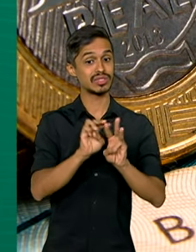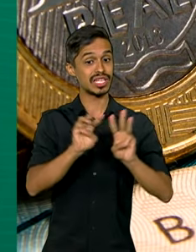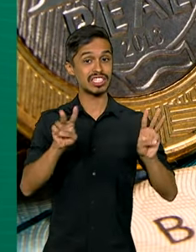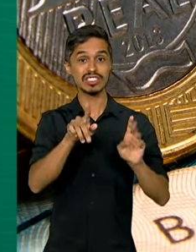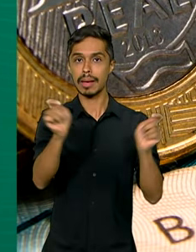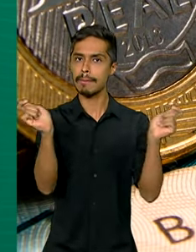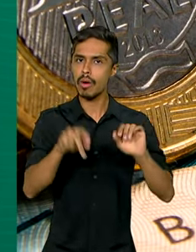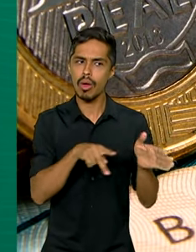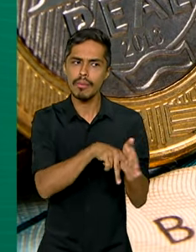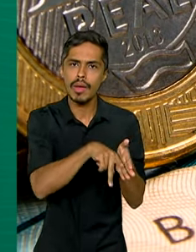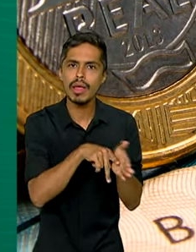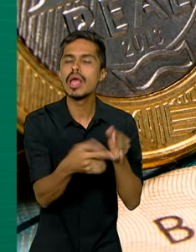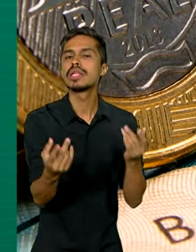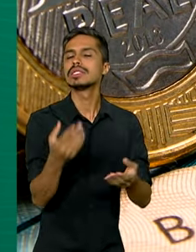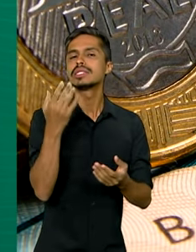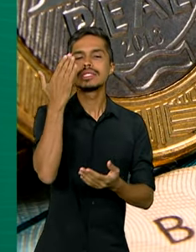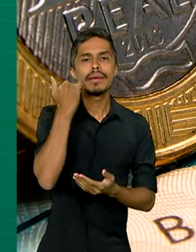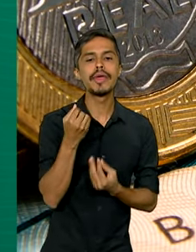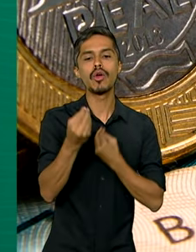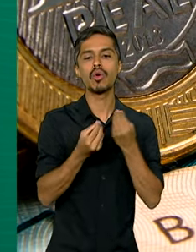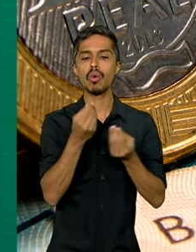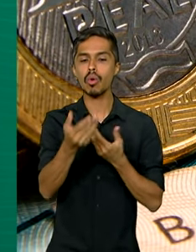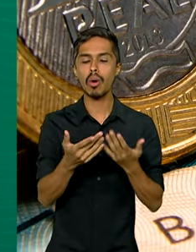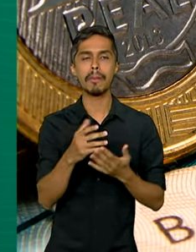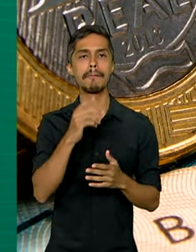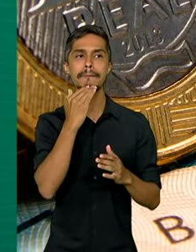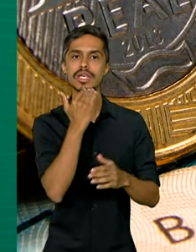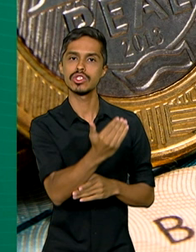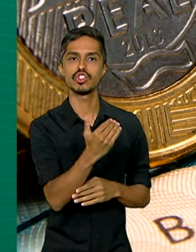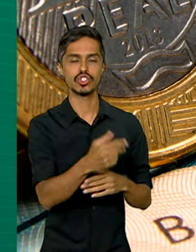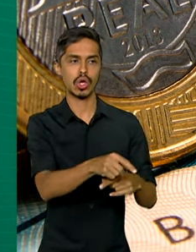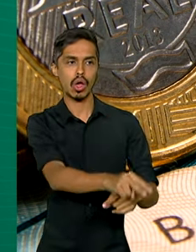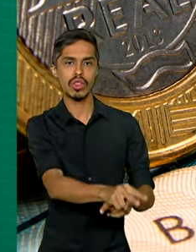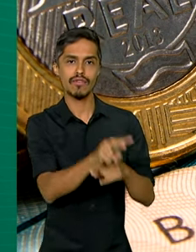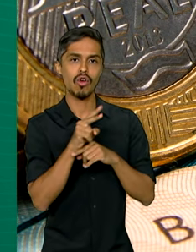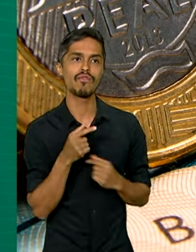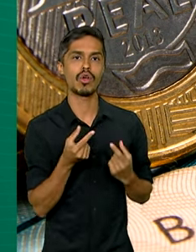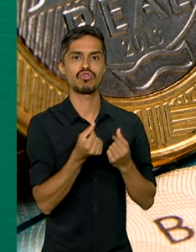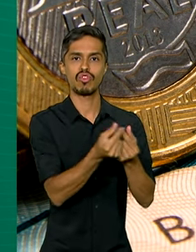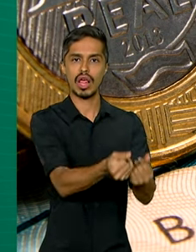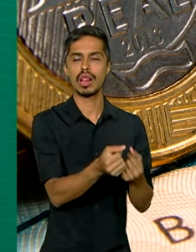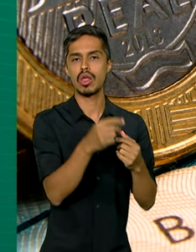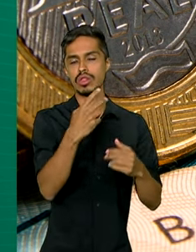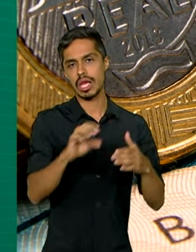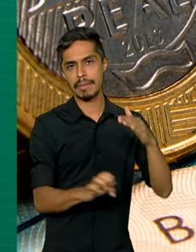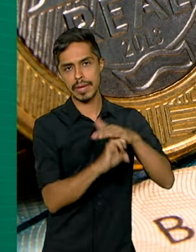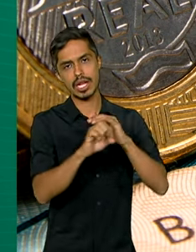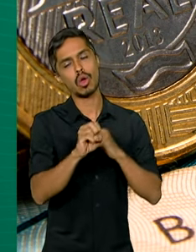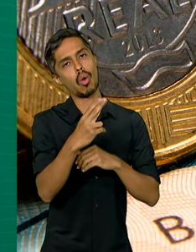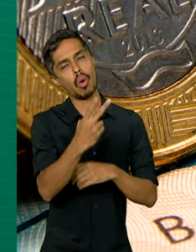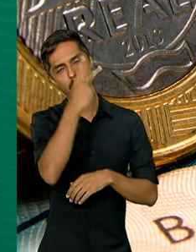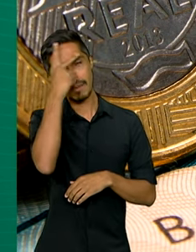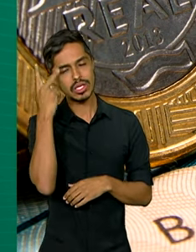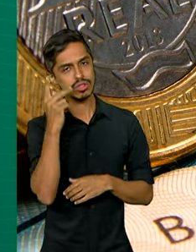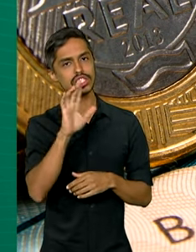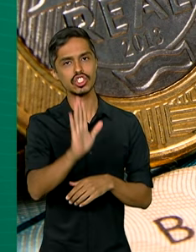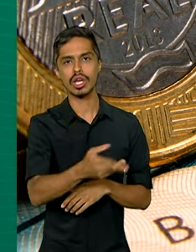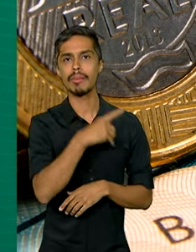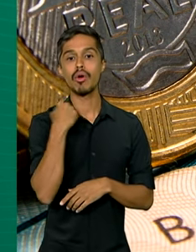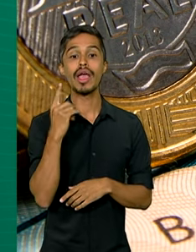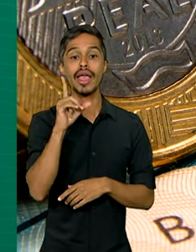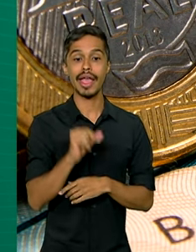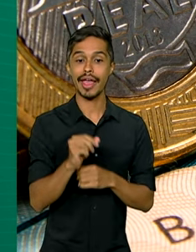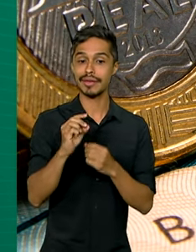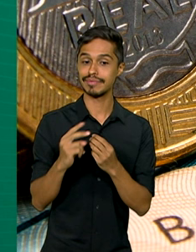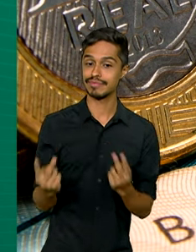pode consultar e saber como solicitar a devolução dos seus valores, da empresa ou de pessoas falecidas é